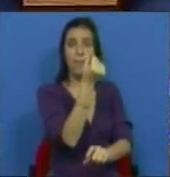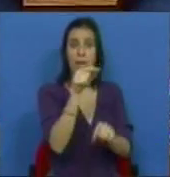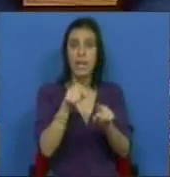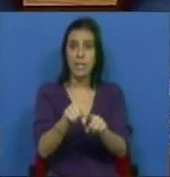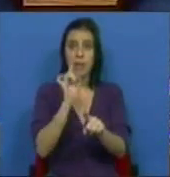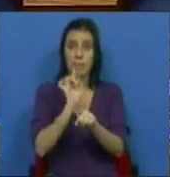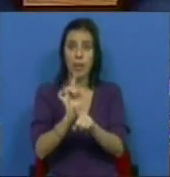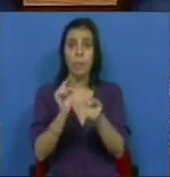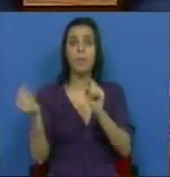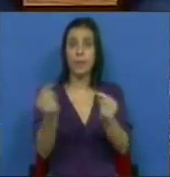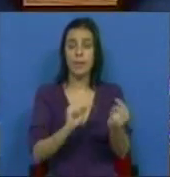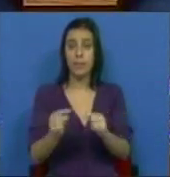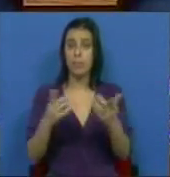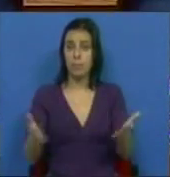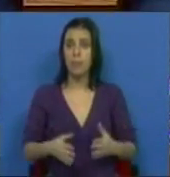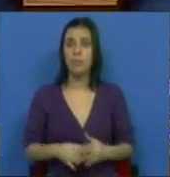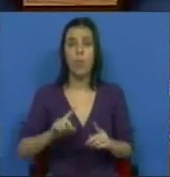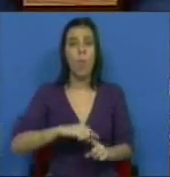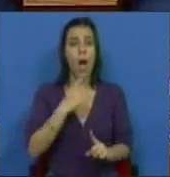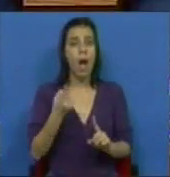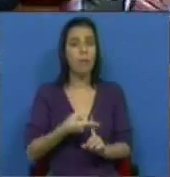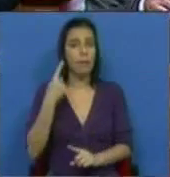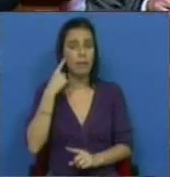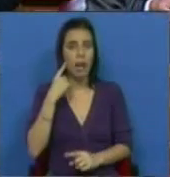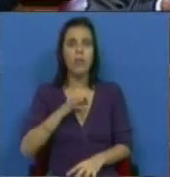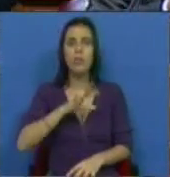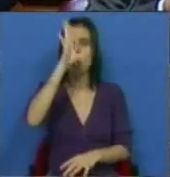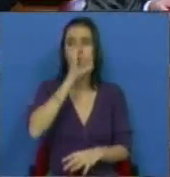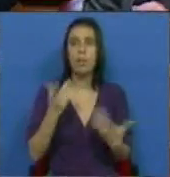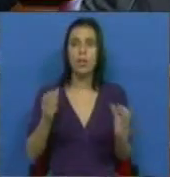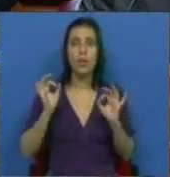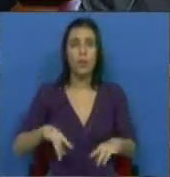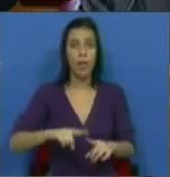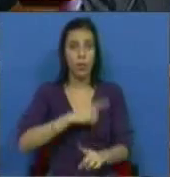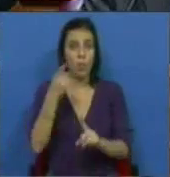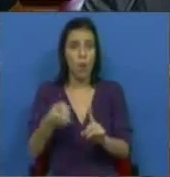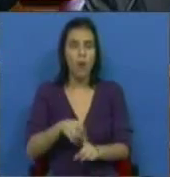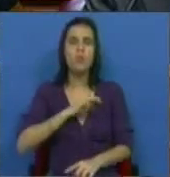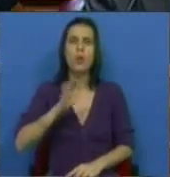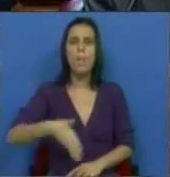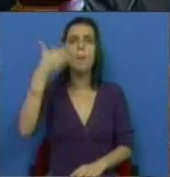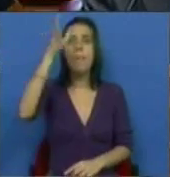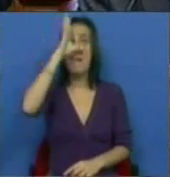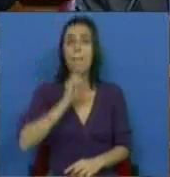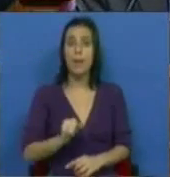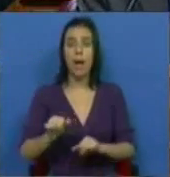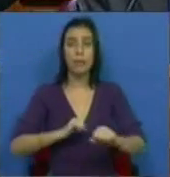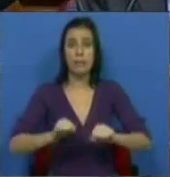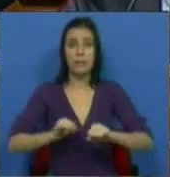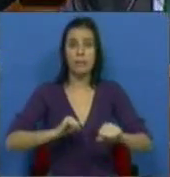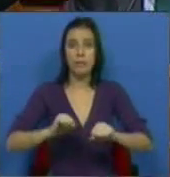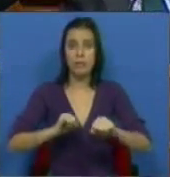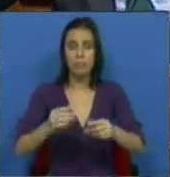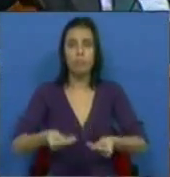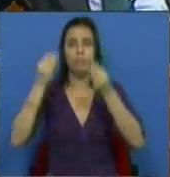então em debate. Um ano depois, Sr. Ministro, aliás no final do ano, o Sr. Primeiro Ministro foi a correr